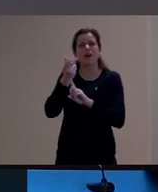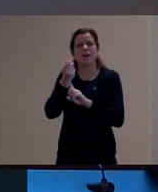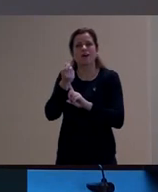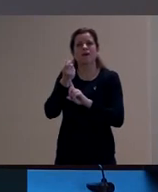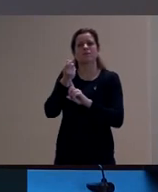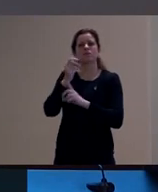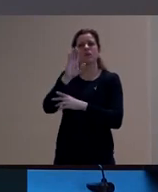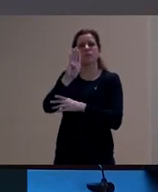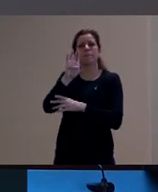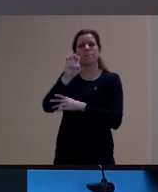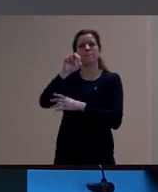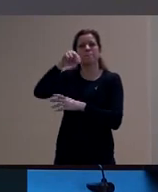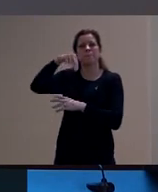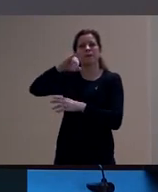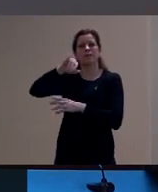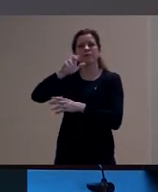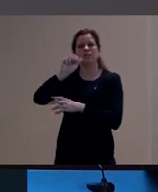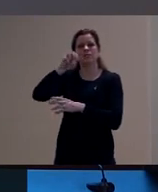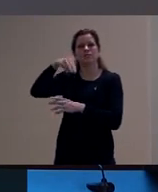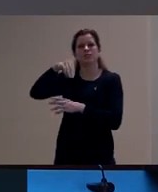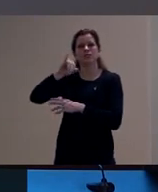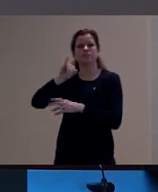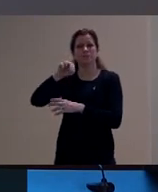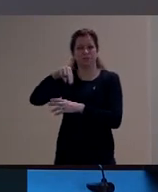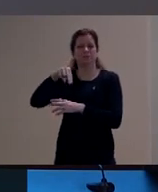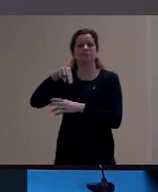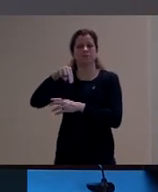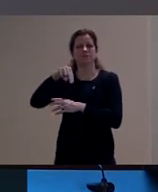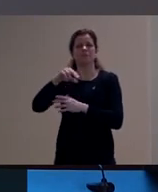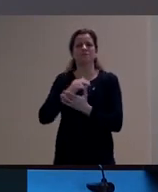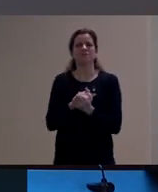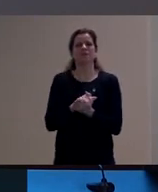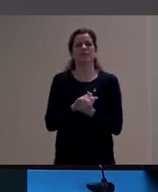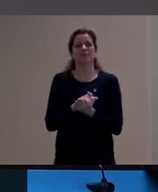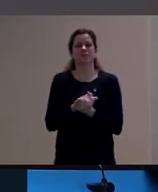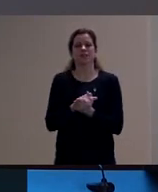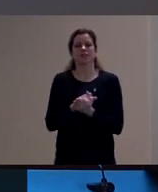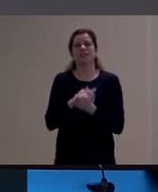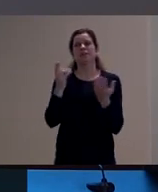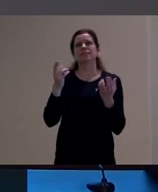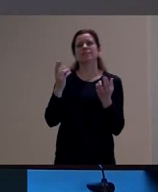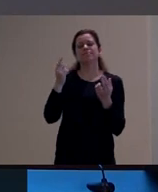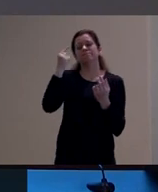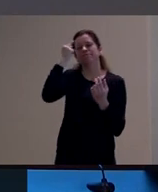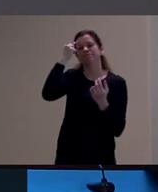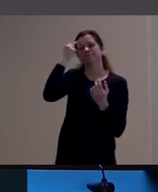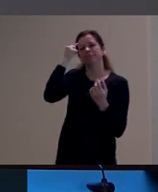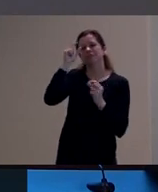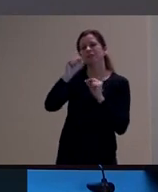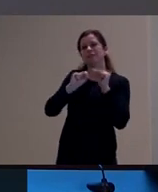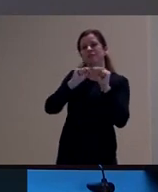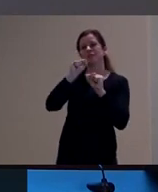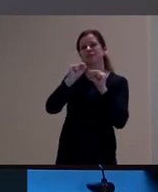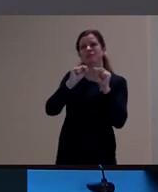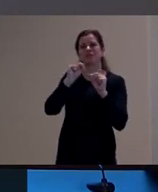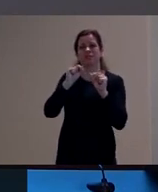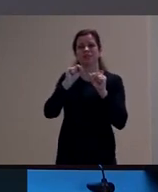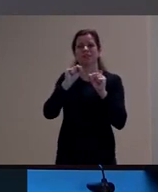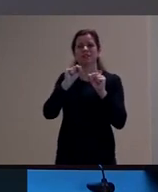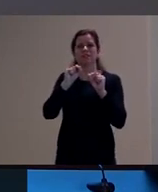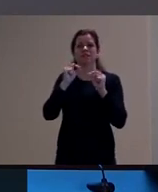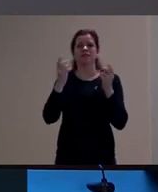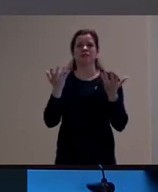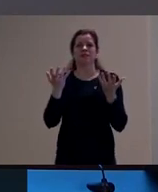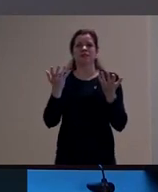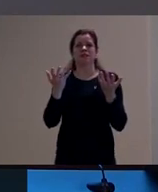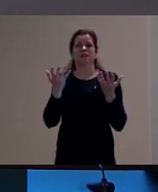sobre tudo pensando na relação, onde que acontece esse